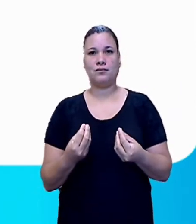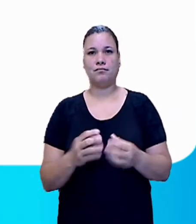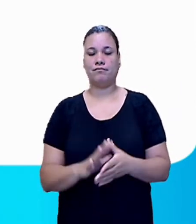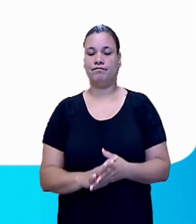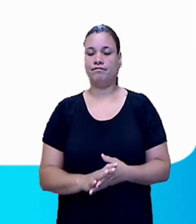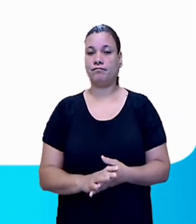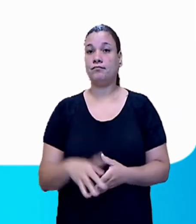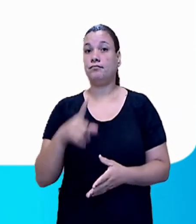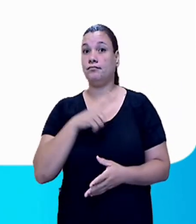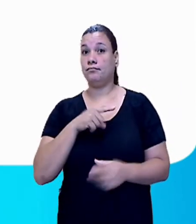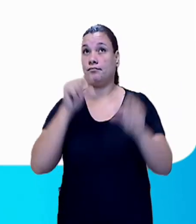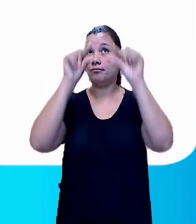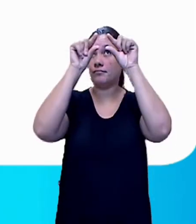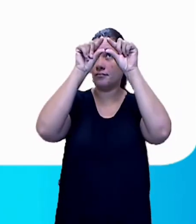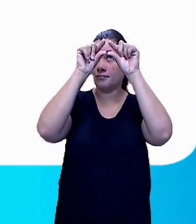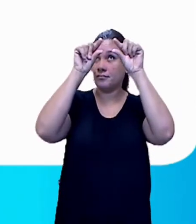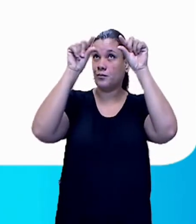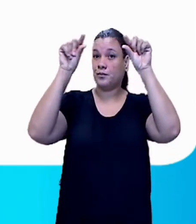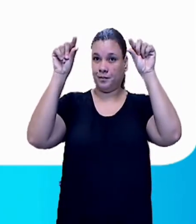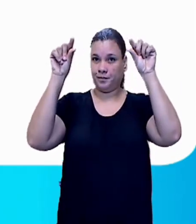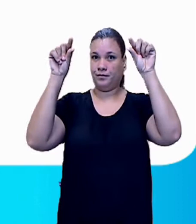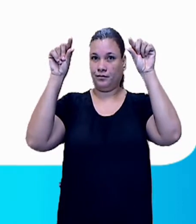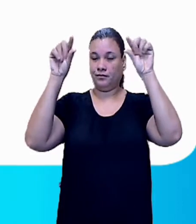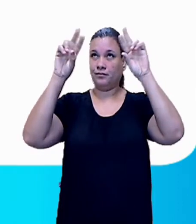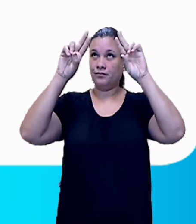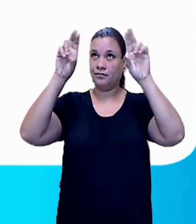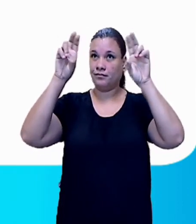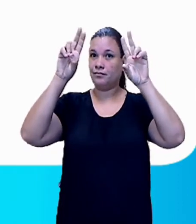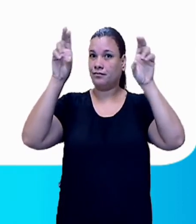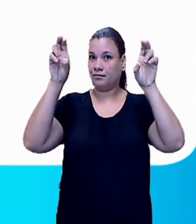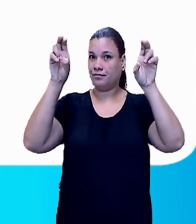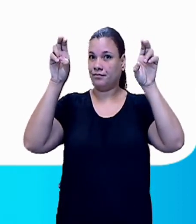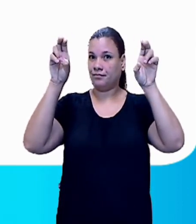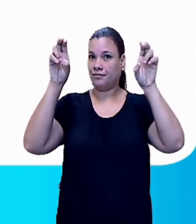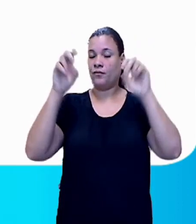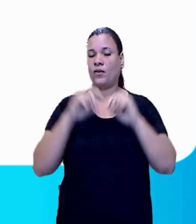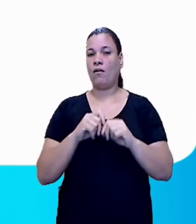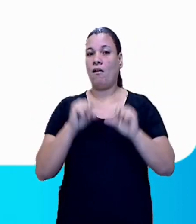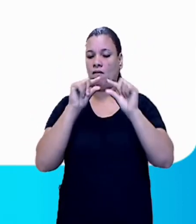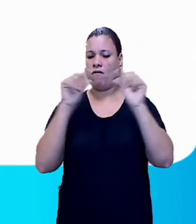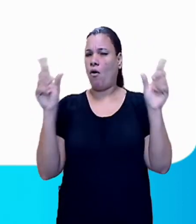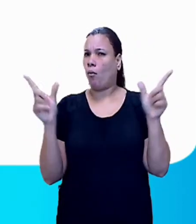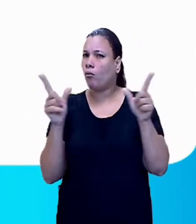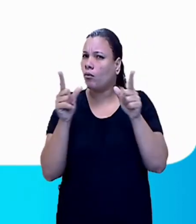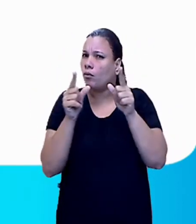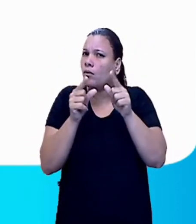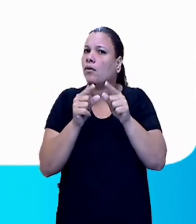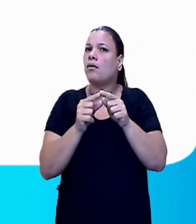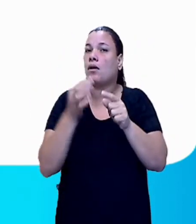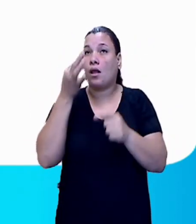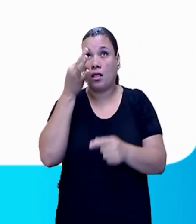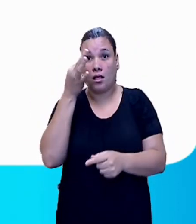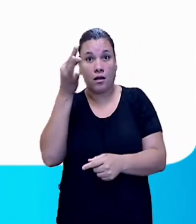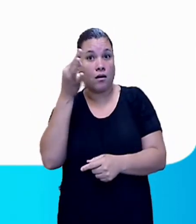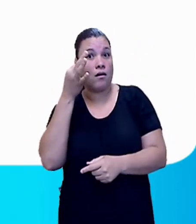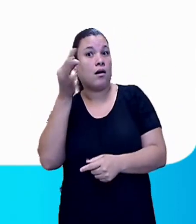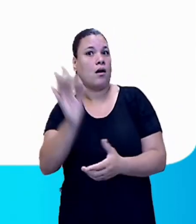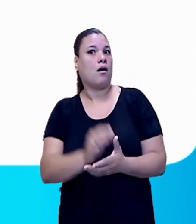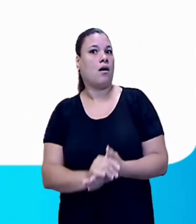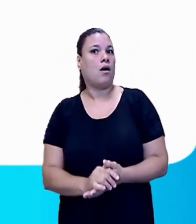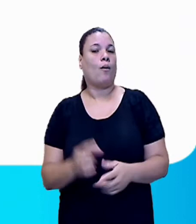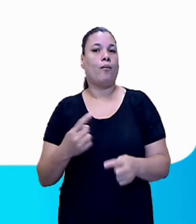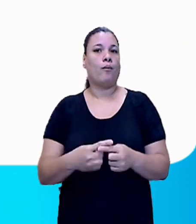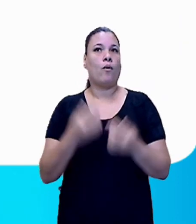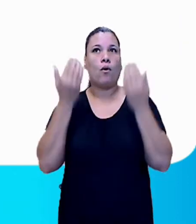título, não é? O título, ele compõe de pequenas frases, bastante atrativas, com o objetivo de chamar a sua atenção.